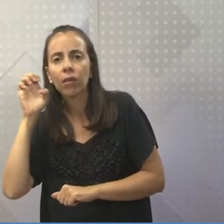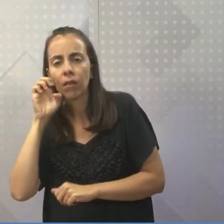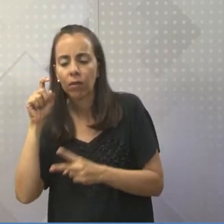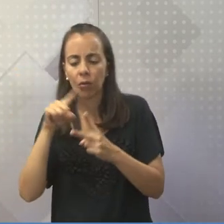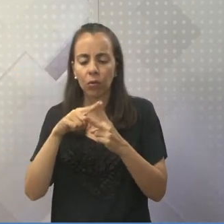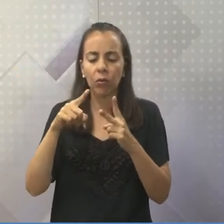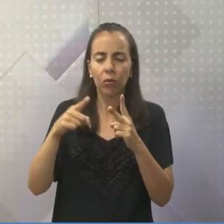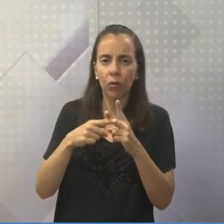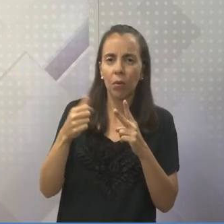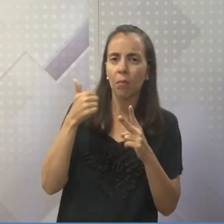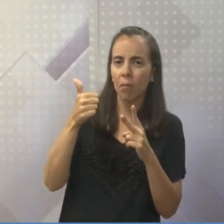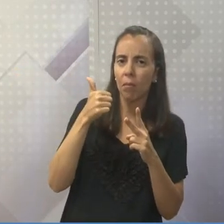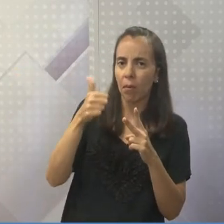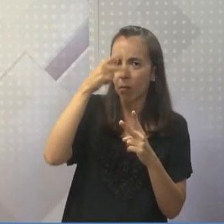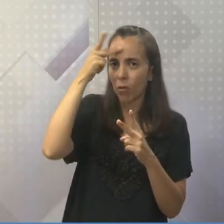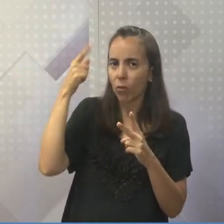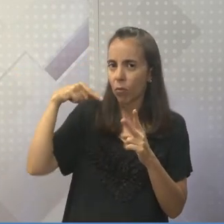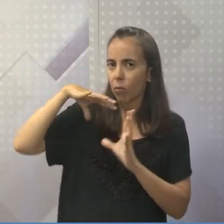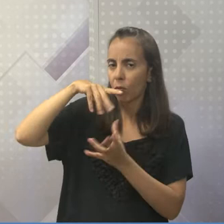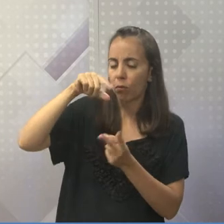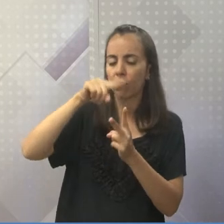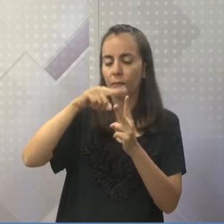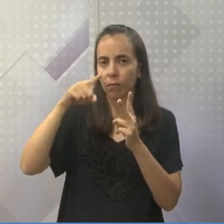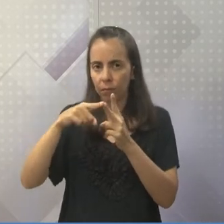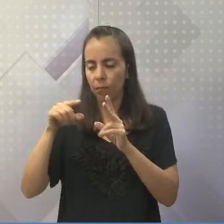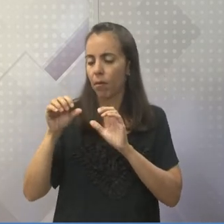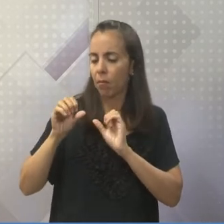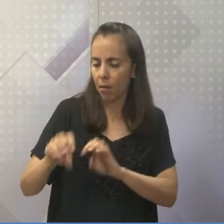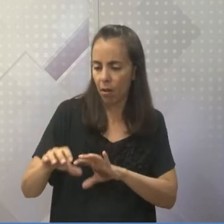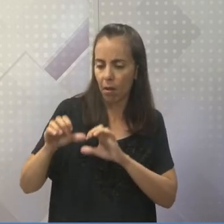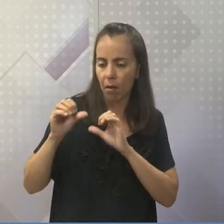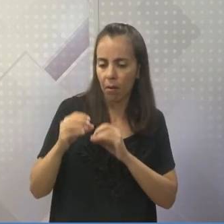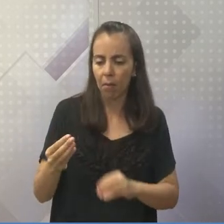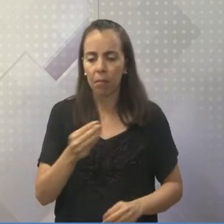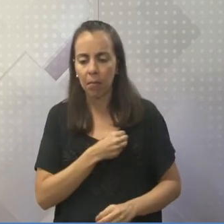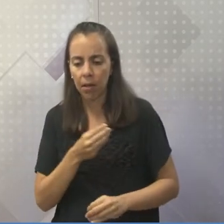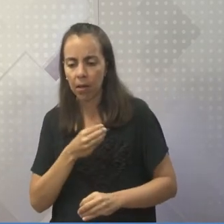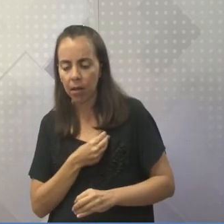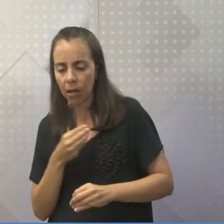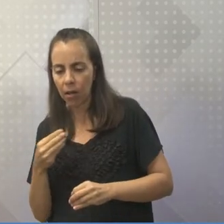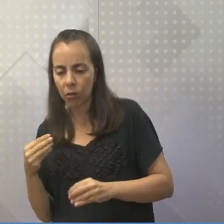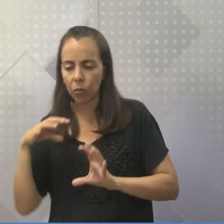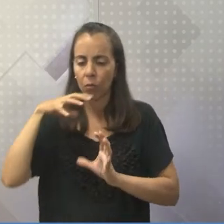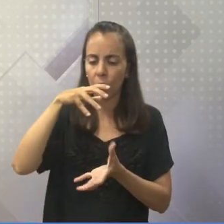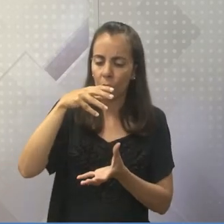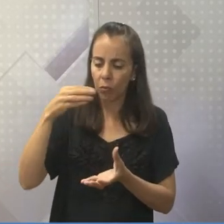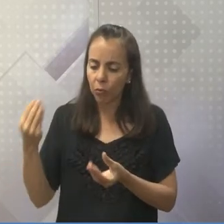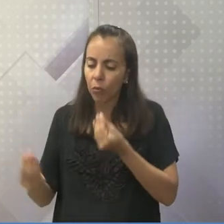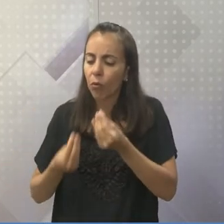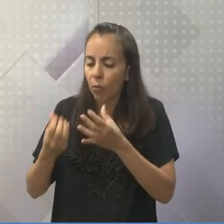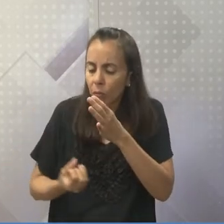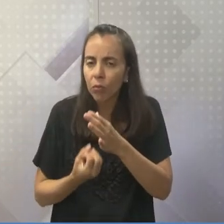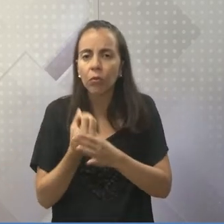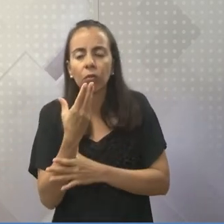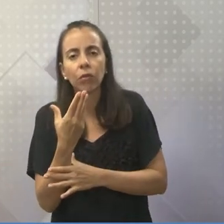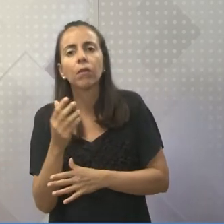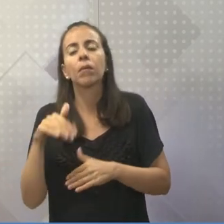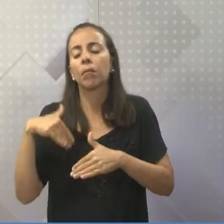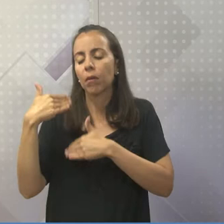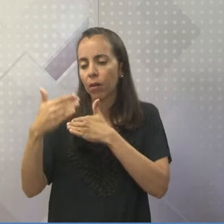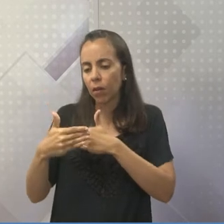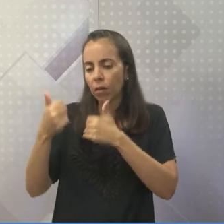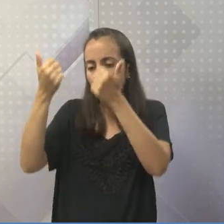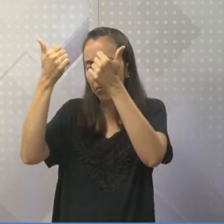pecado que entrou no mundo. E daí começou a falar sobre Jesus. Jesus veio para salvar os pecados.